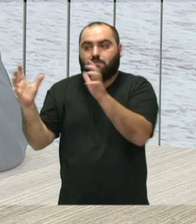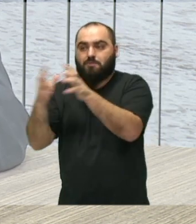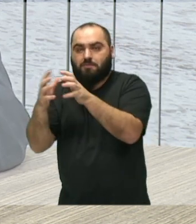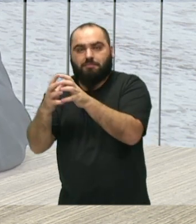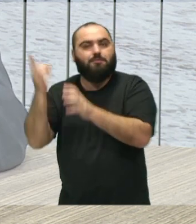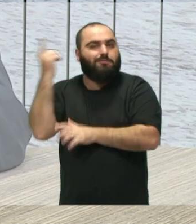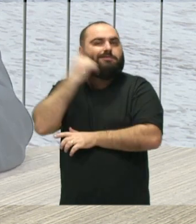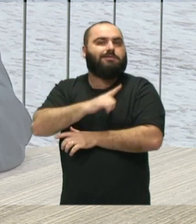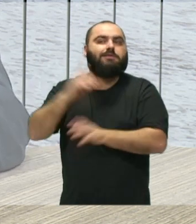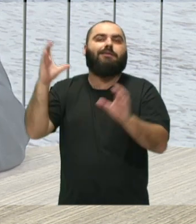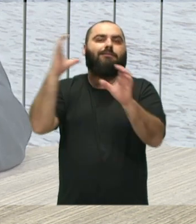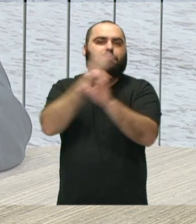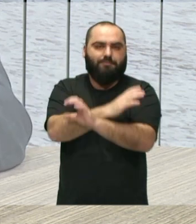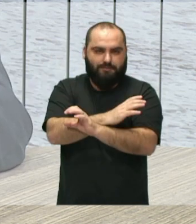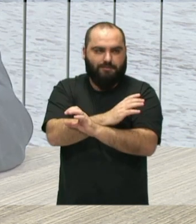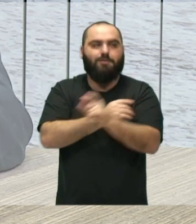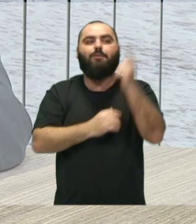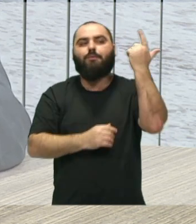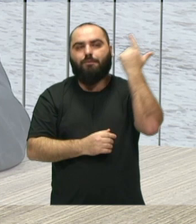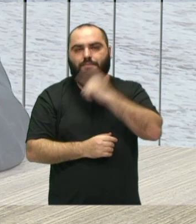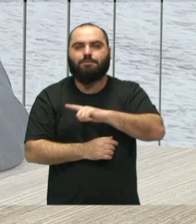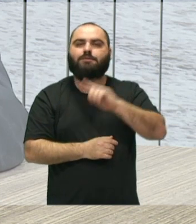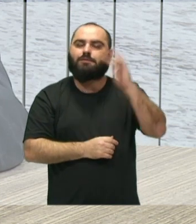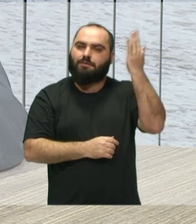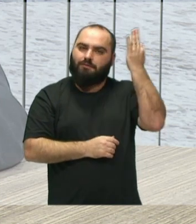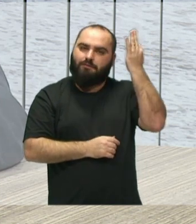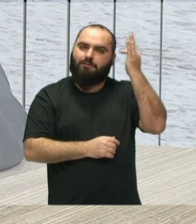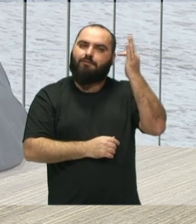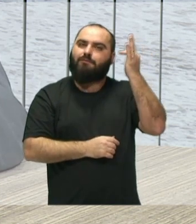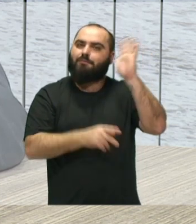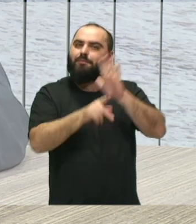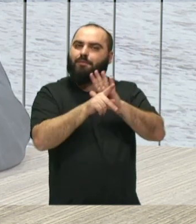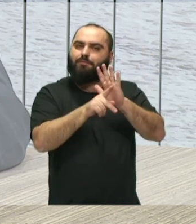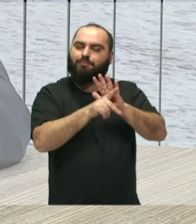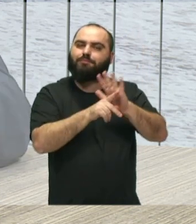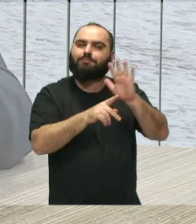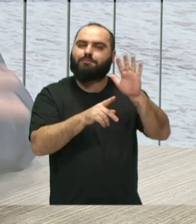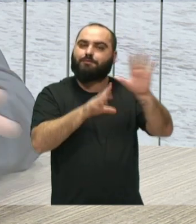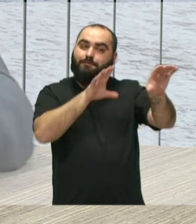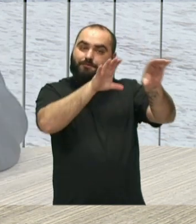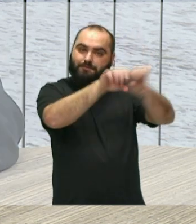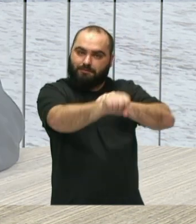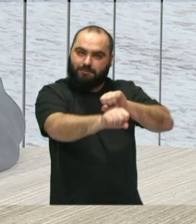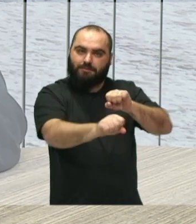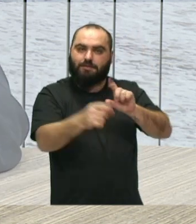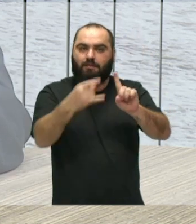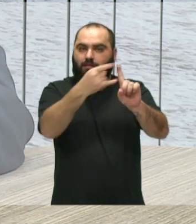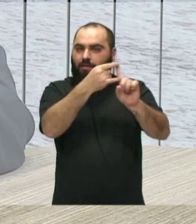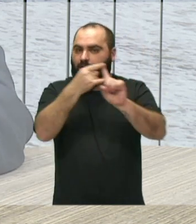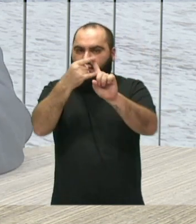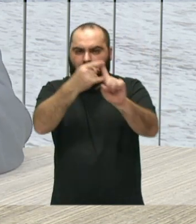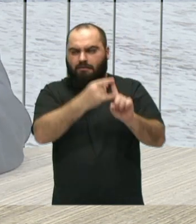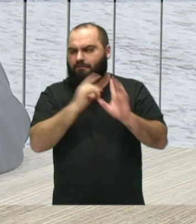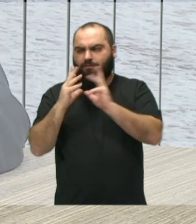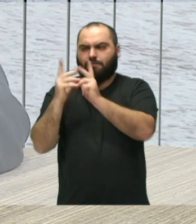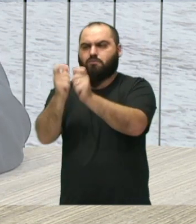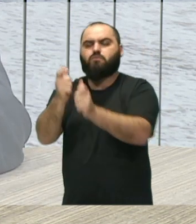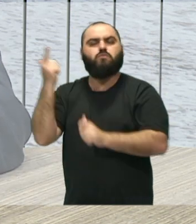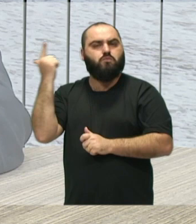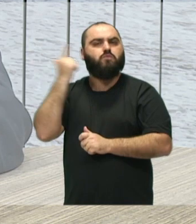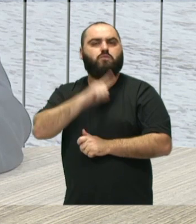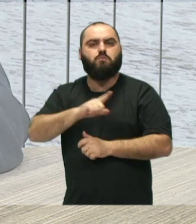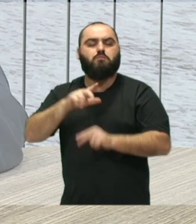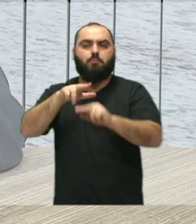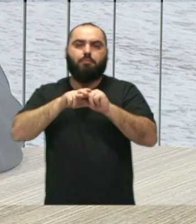conseguimos fazer uma formatura também, os recitais de forma online, através de live, né, de transmissões, então nós